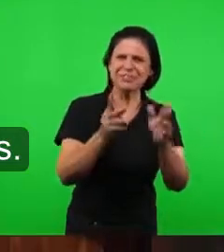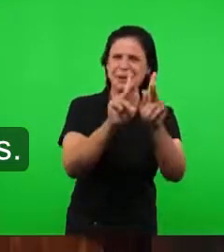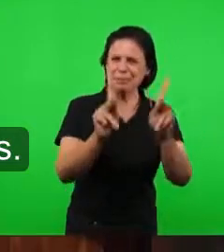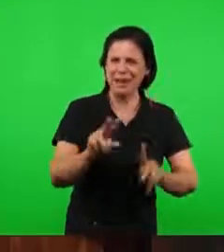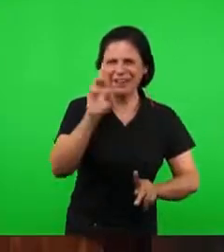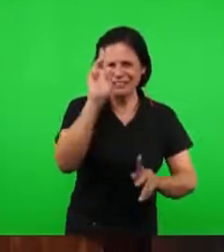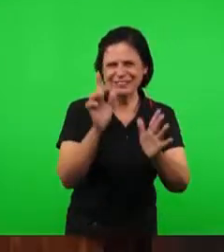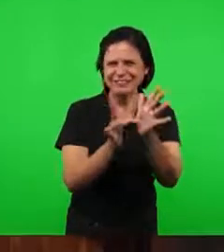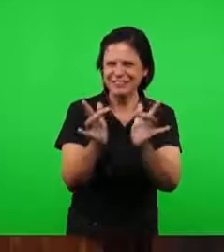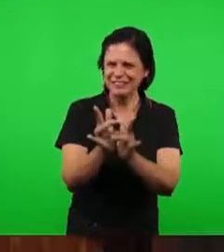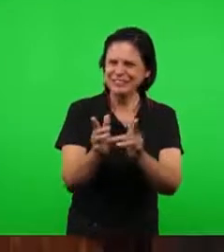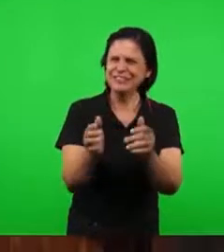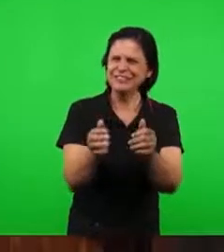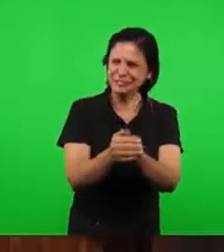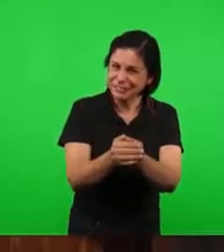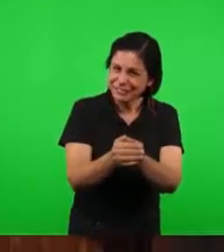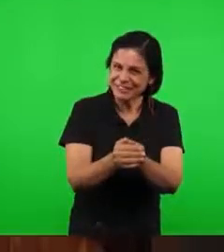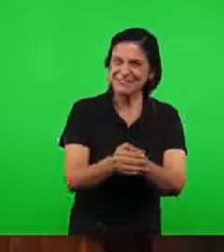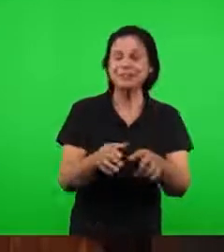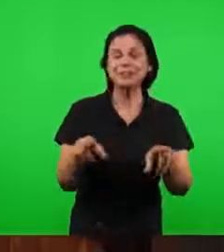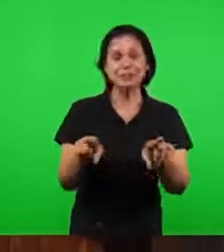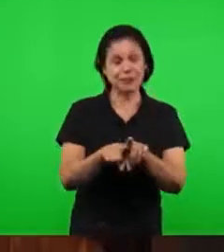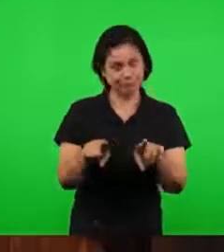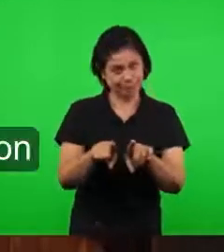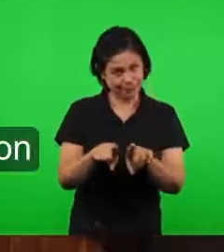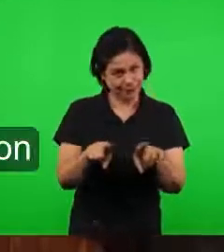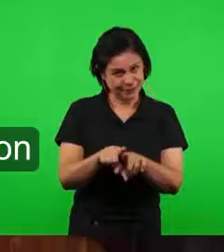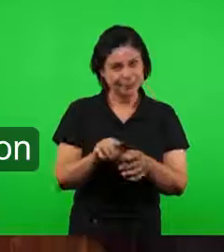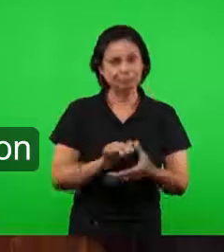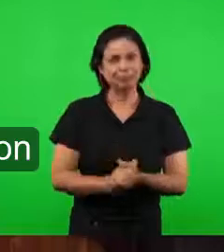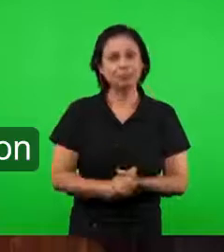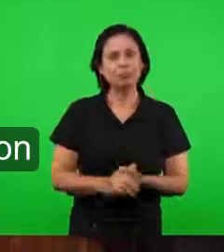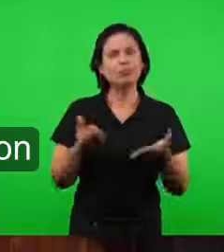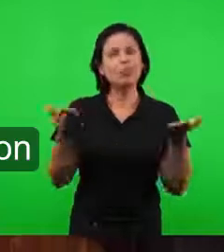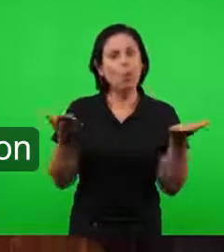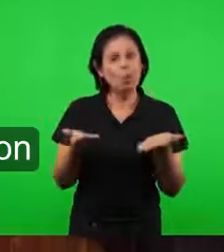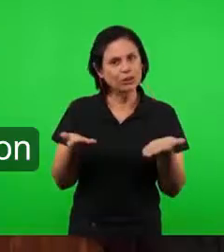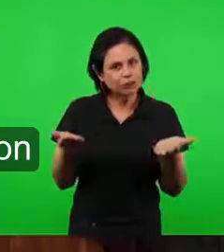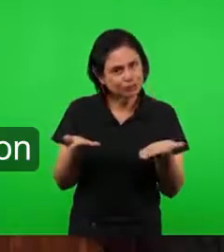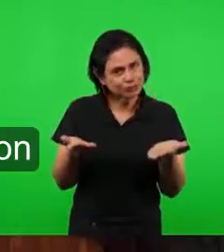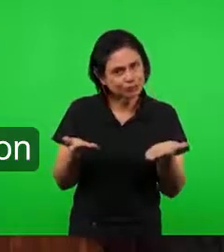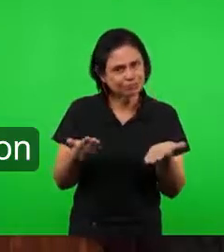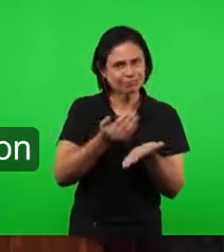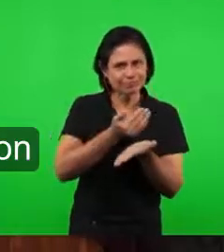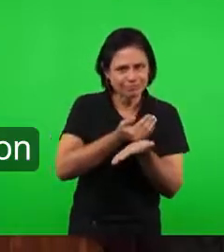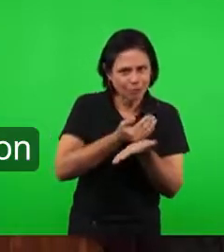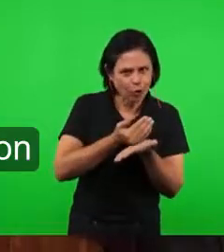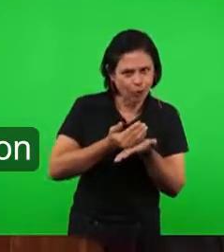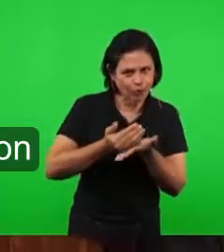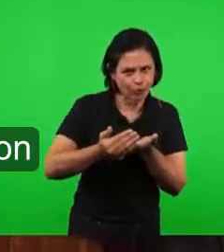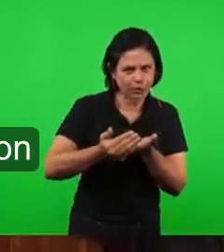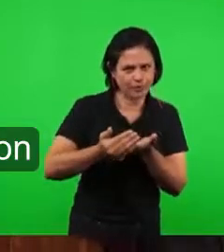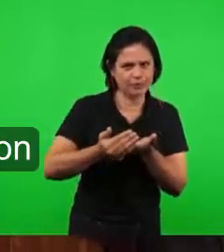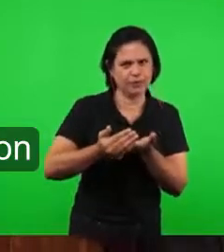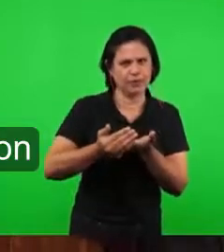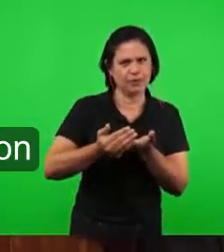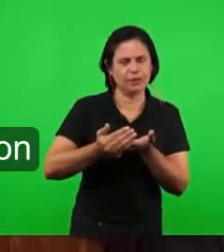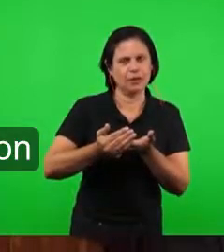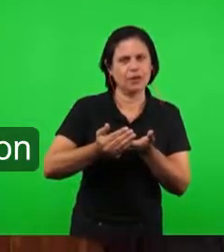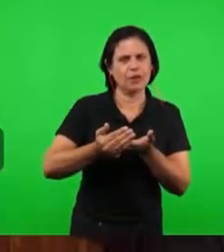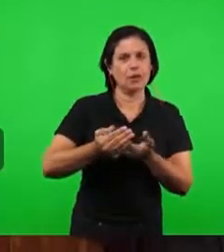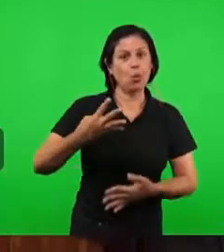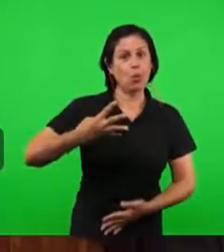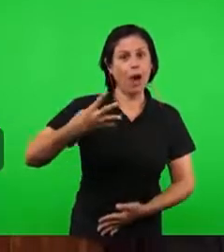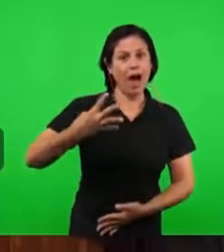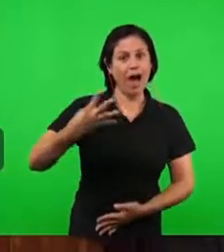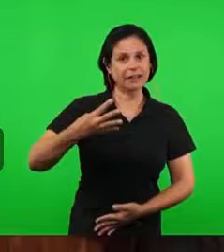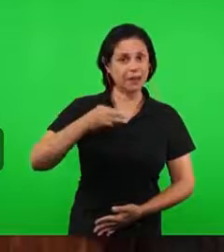Senhor Jesus. Também queremos mencionar aqui aos irmãos que hoje inicia a nossa quarta missão à